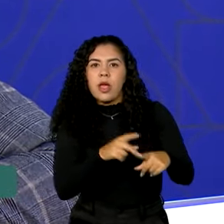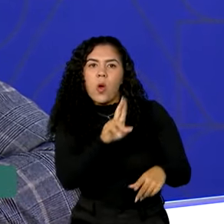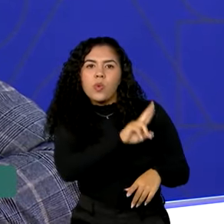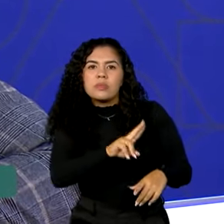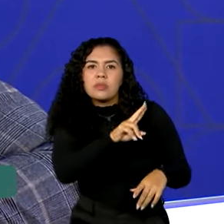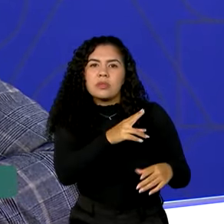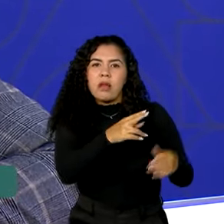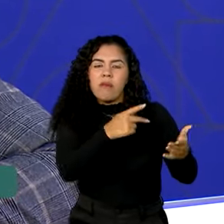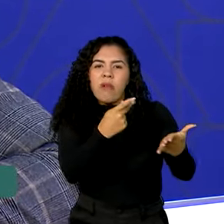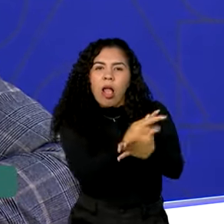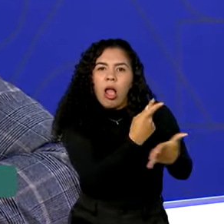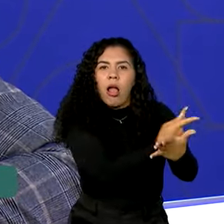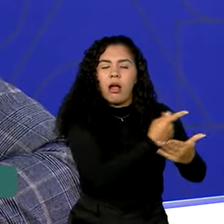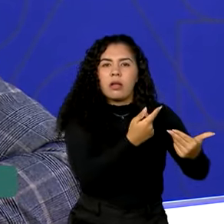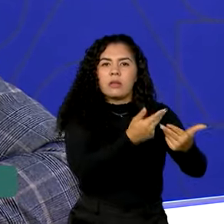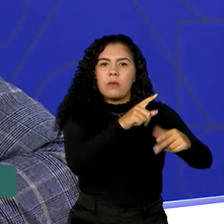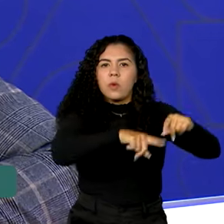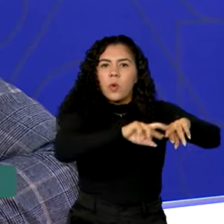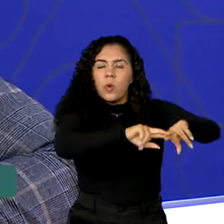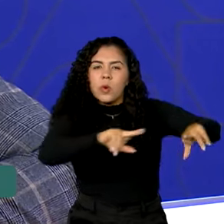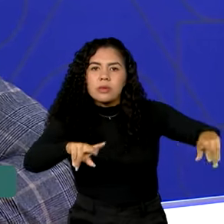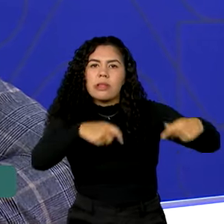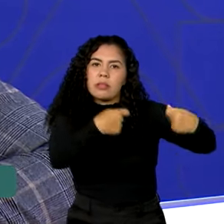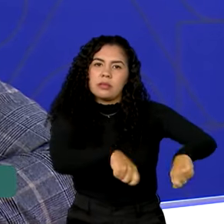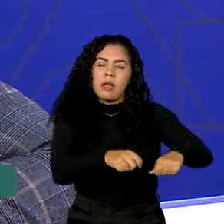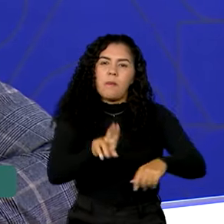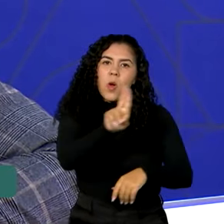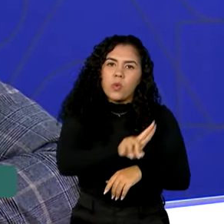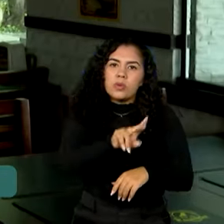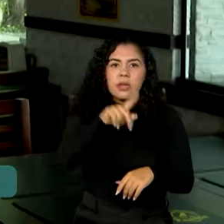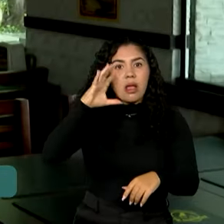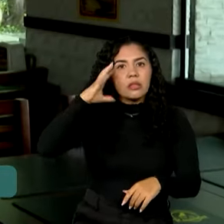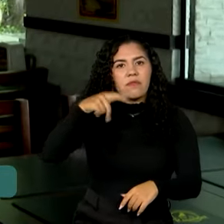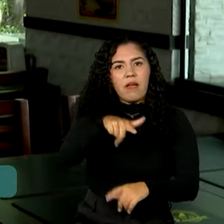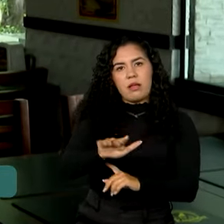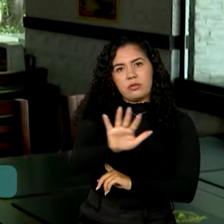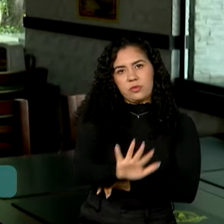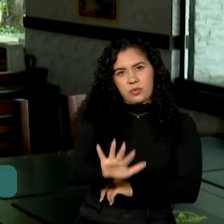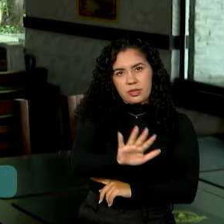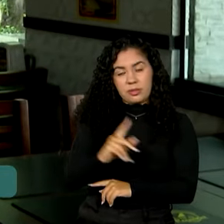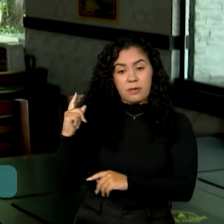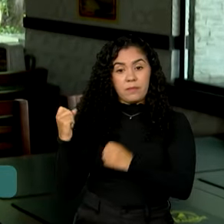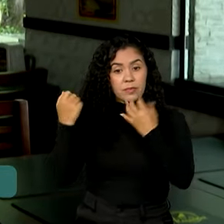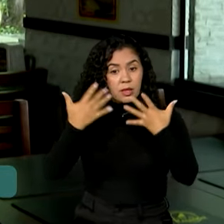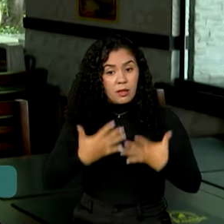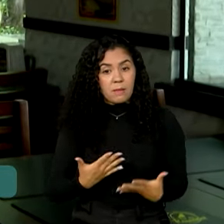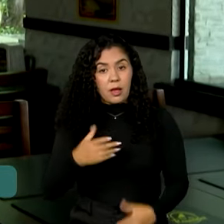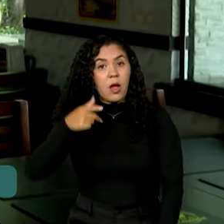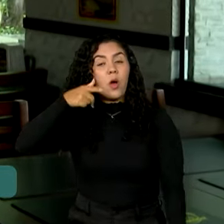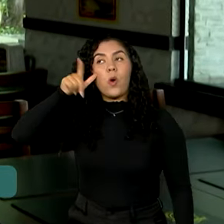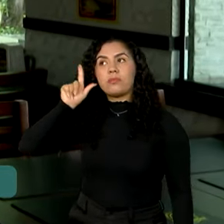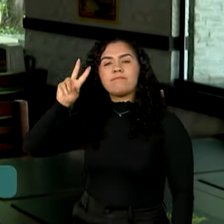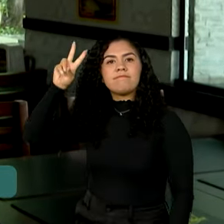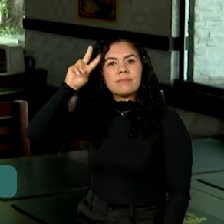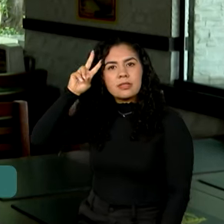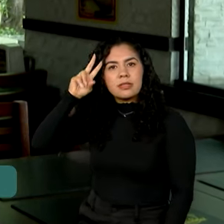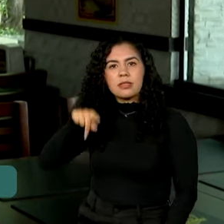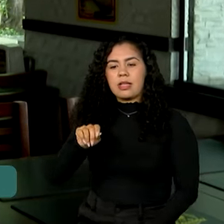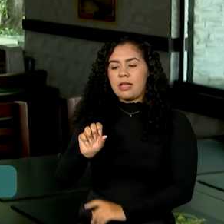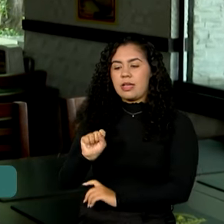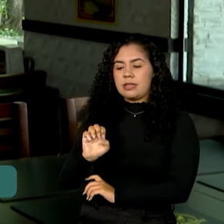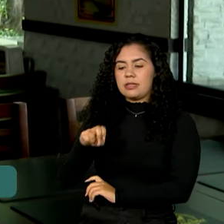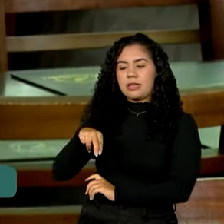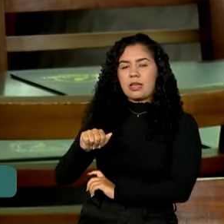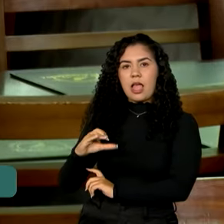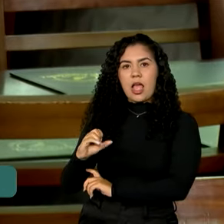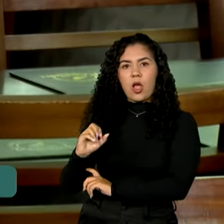necessários para lidar com esse tipo de situação. Nesta segunda-feira, a Senacom notificou a